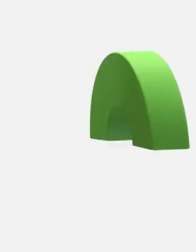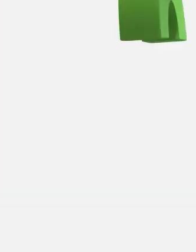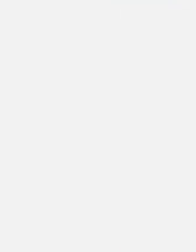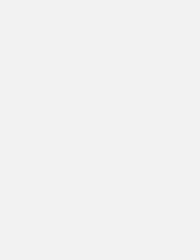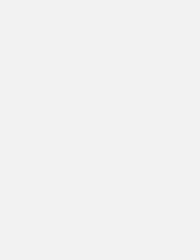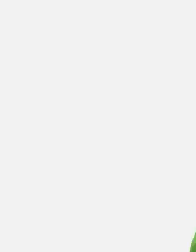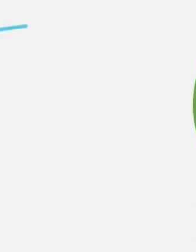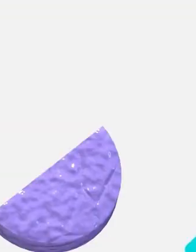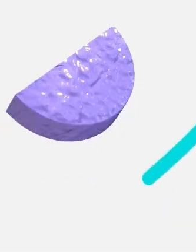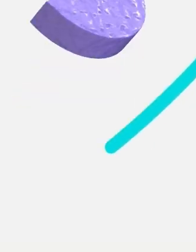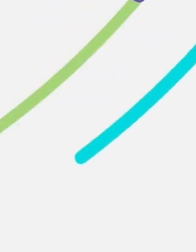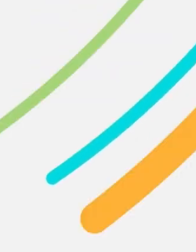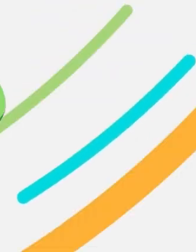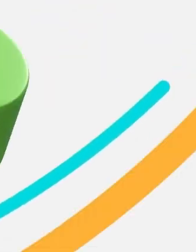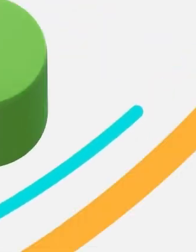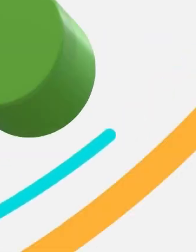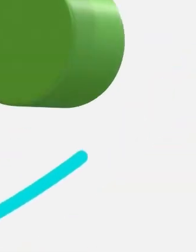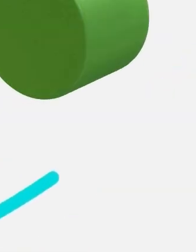Tchau,